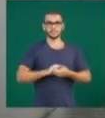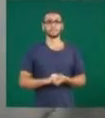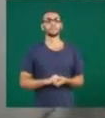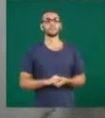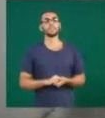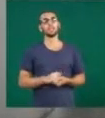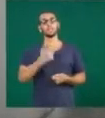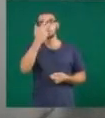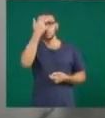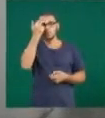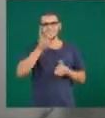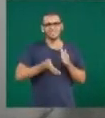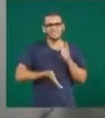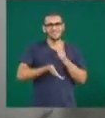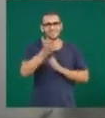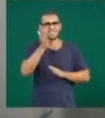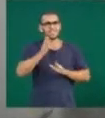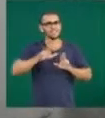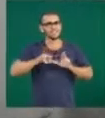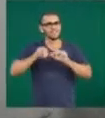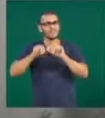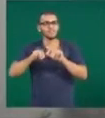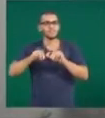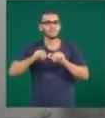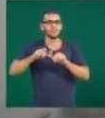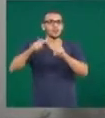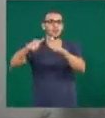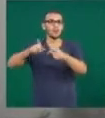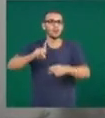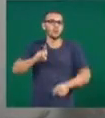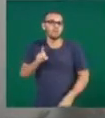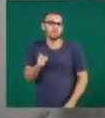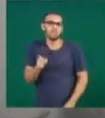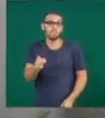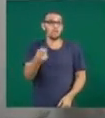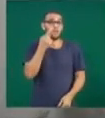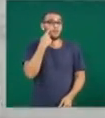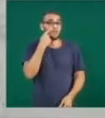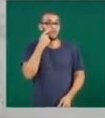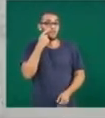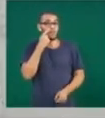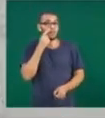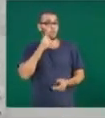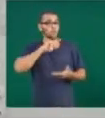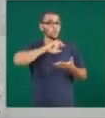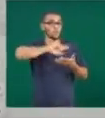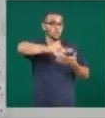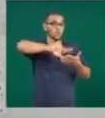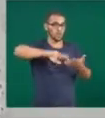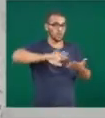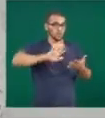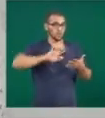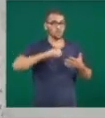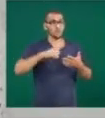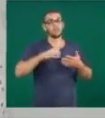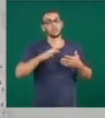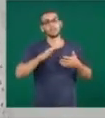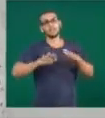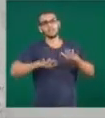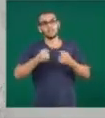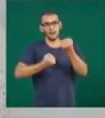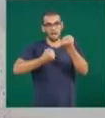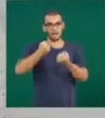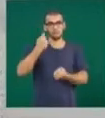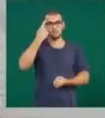para locais mais distantes, a especialista alerta para as medidas que devem ser tomadas. Parar, se for de carro, parar de duas em duas